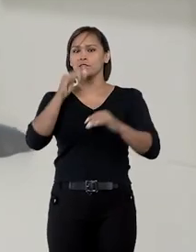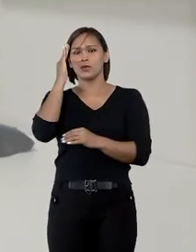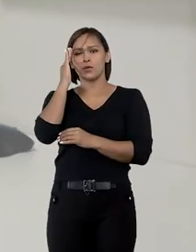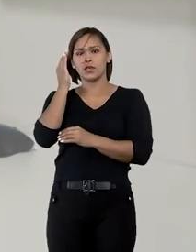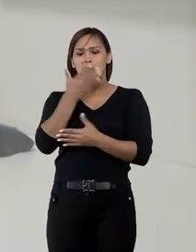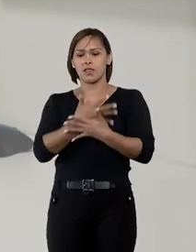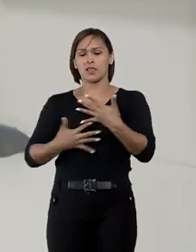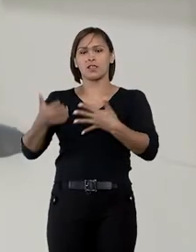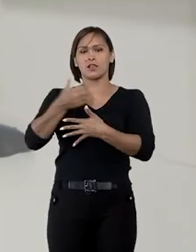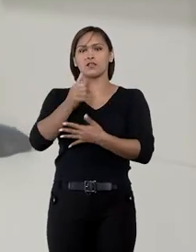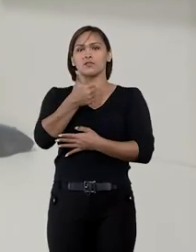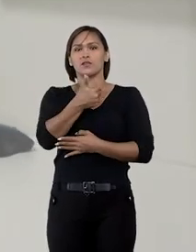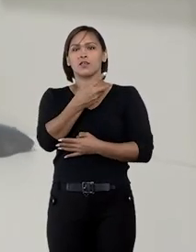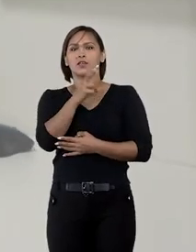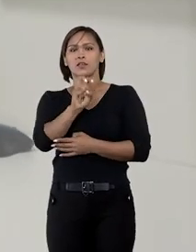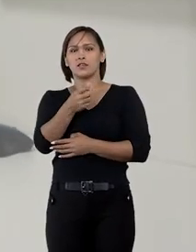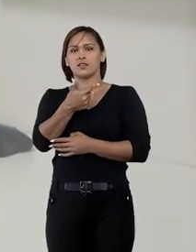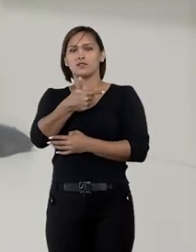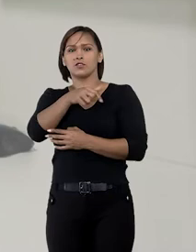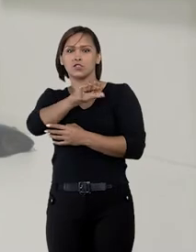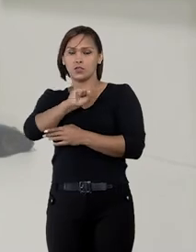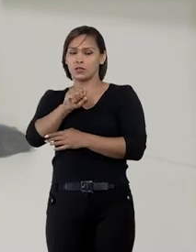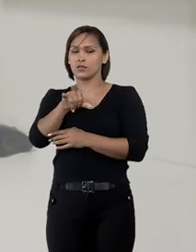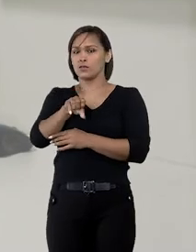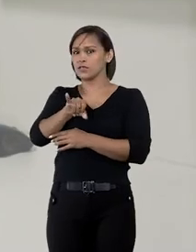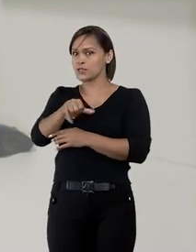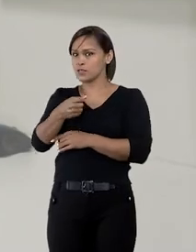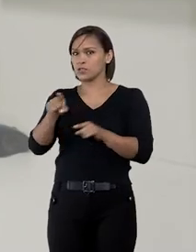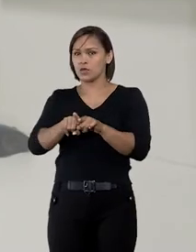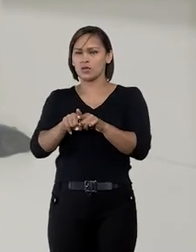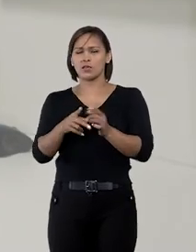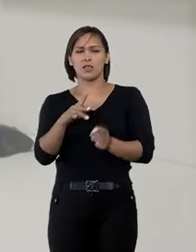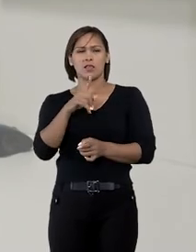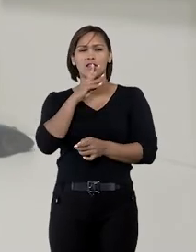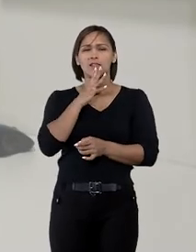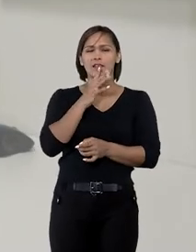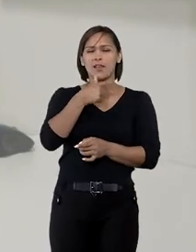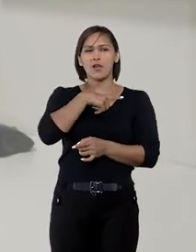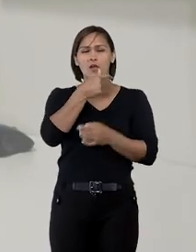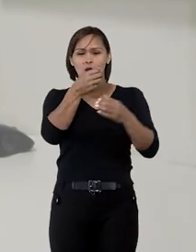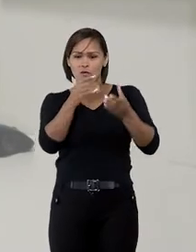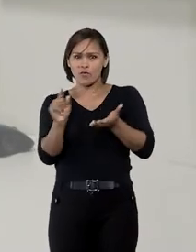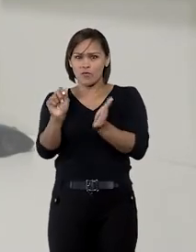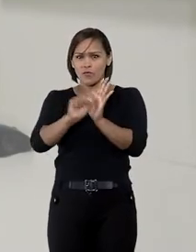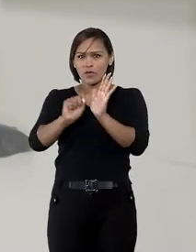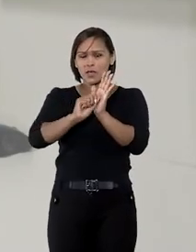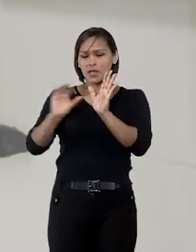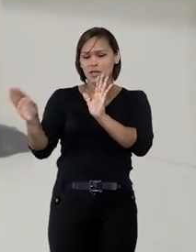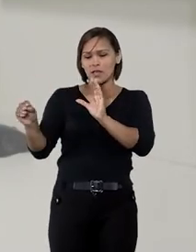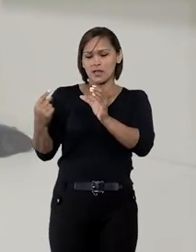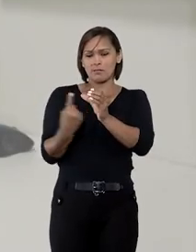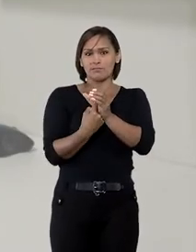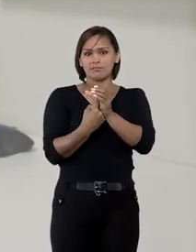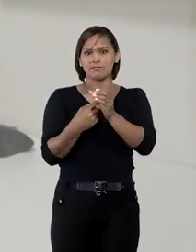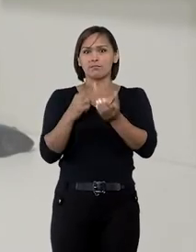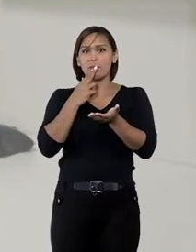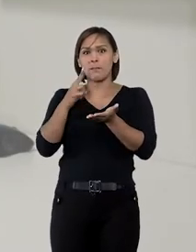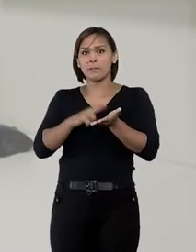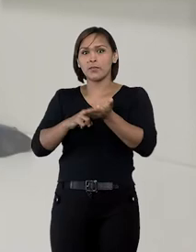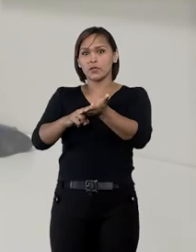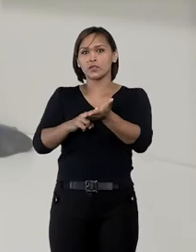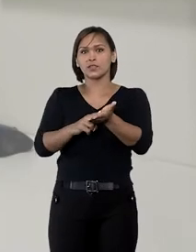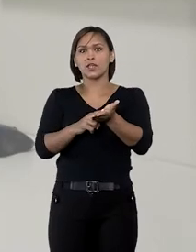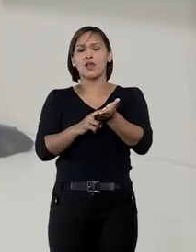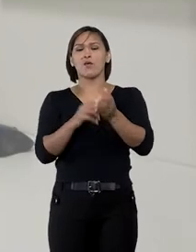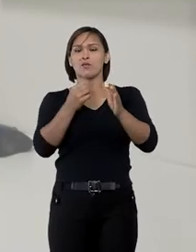entendimento da súmula 528 do STJ, segundo a qual, havendo remessa de drogas por via postal, o processo por crime de